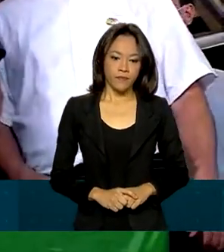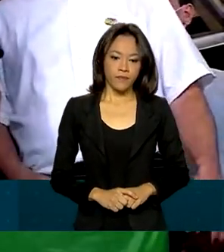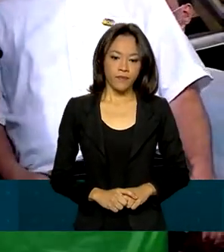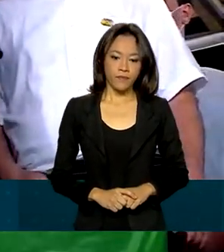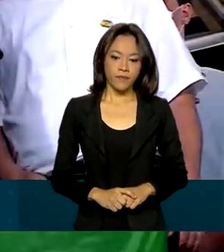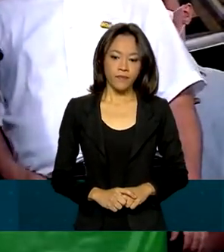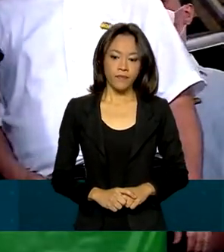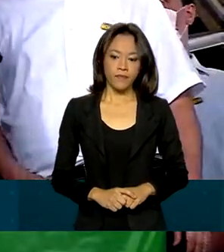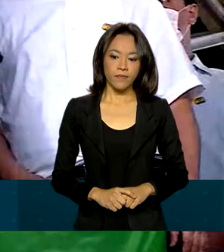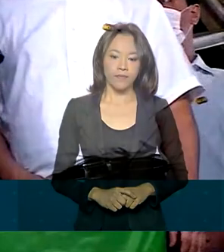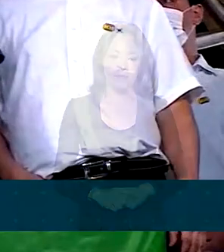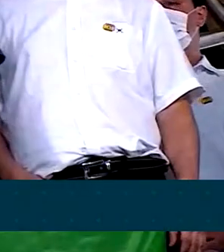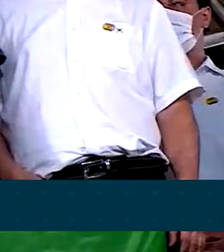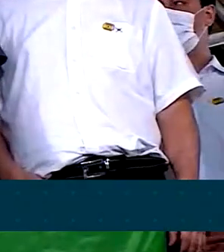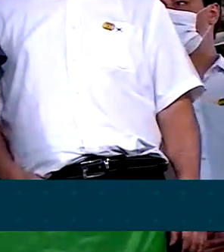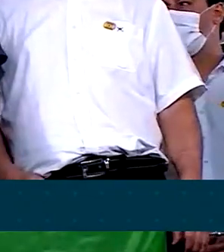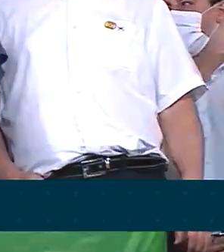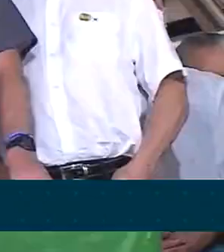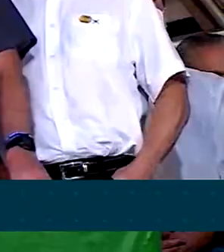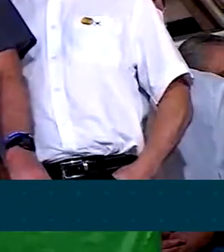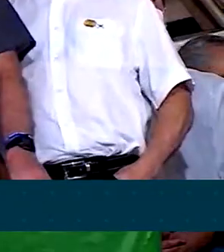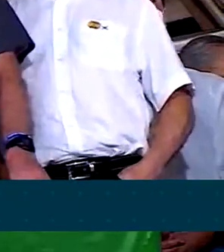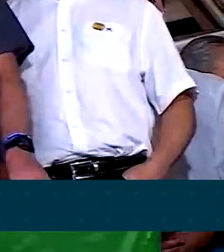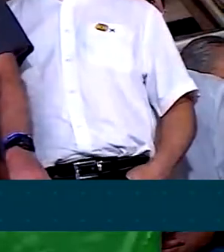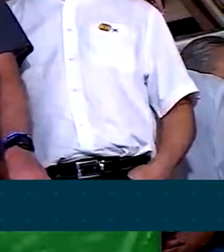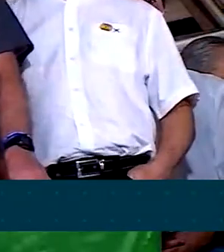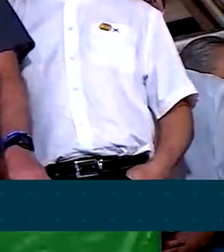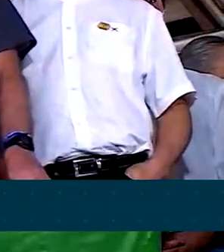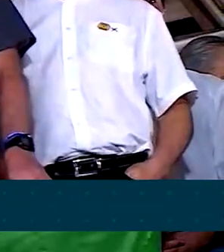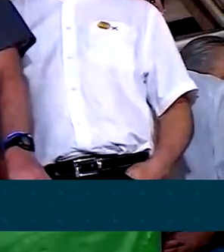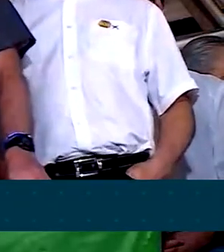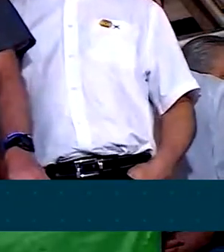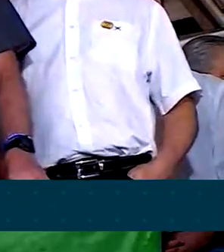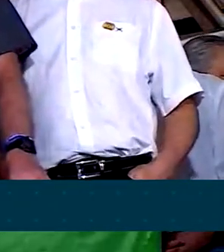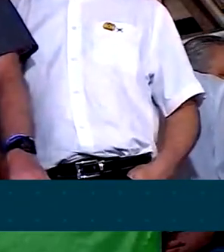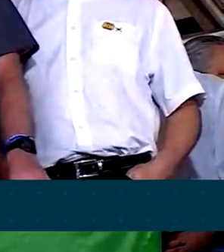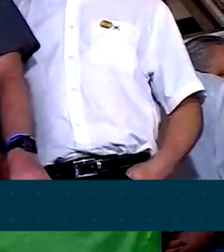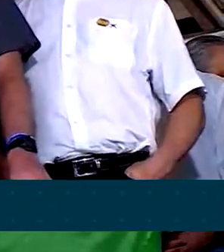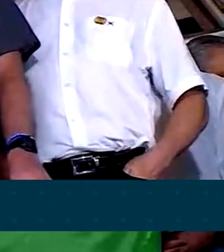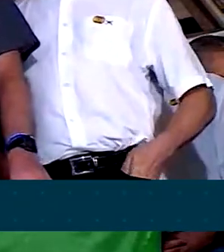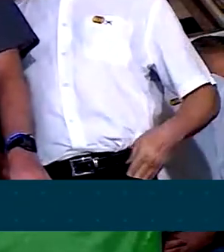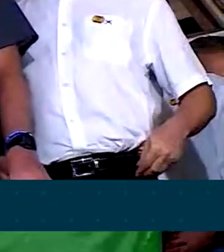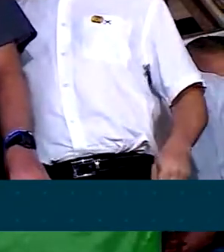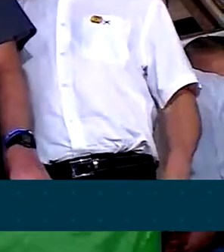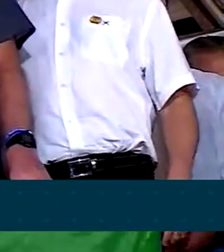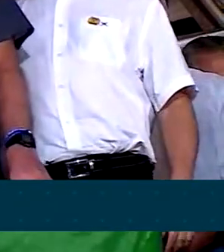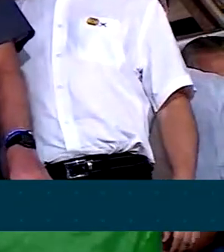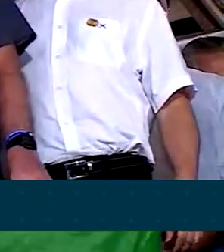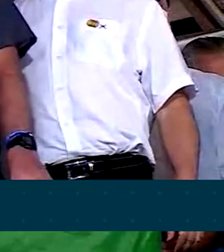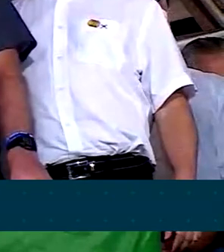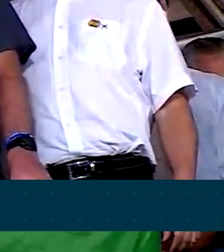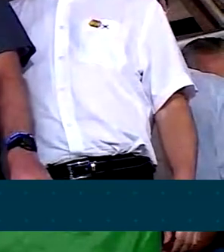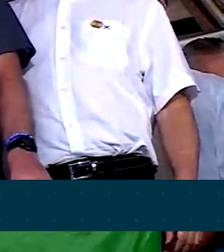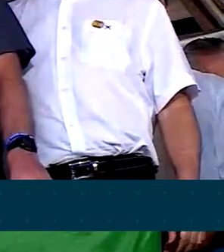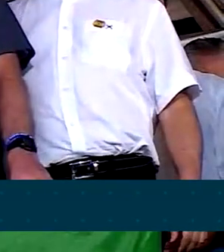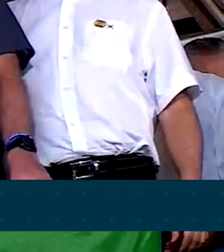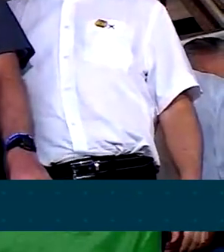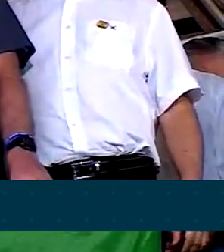nós estamos prestando conta do nosso mandato. Não é apenas essa ou aquela obra. O Brasil todo